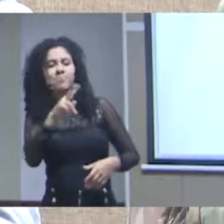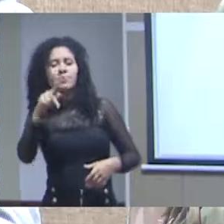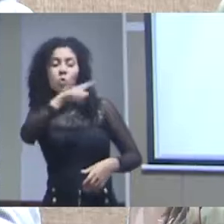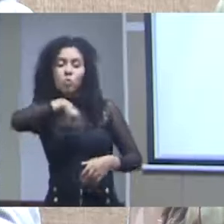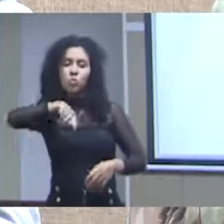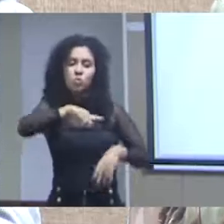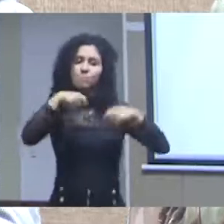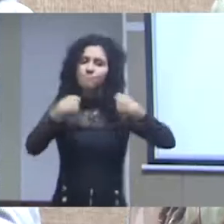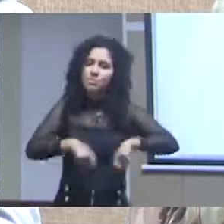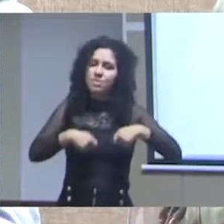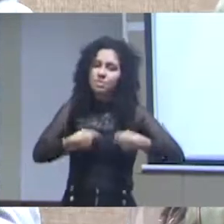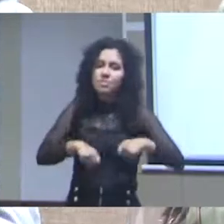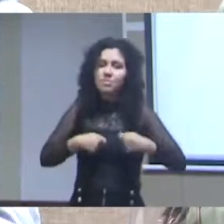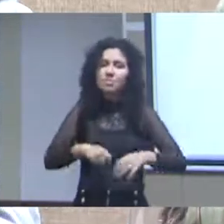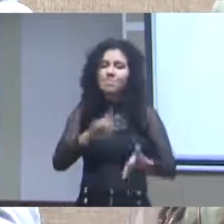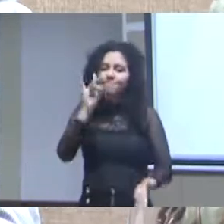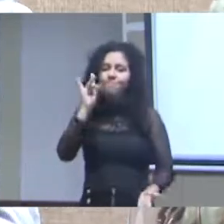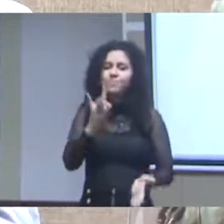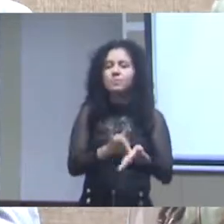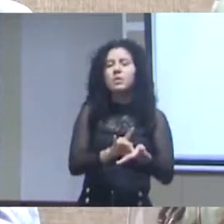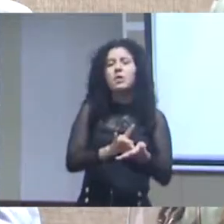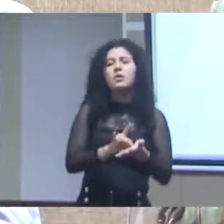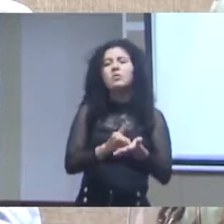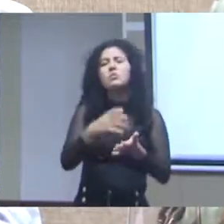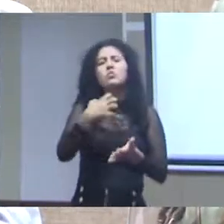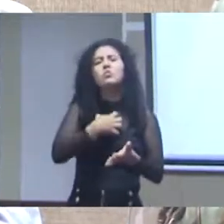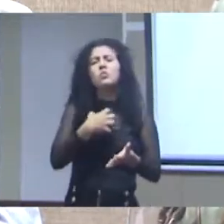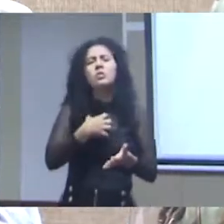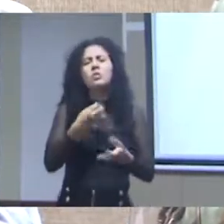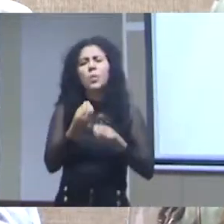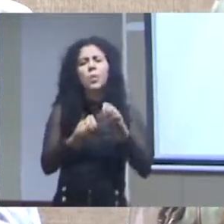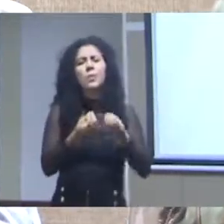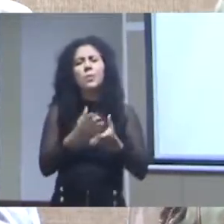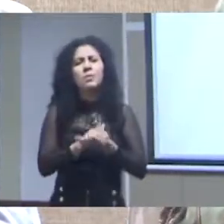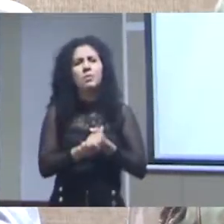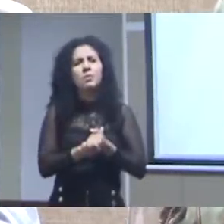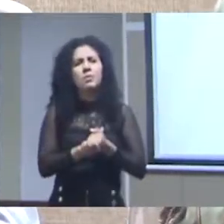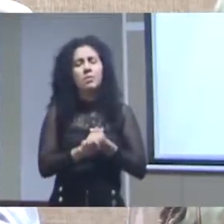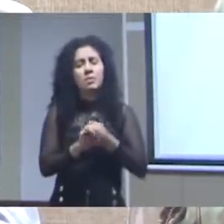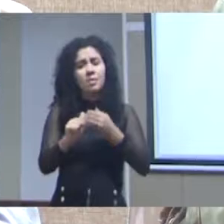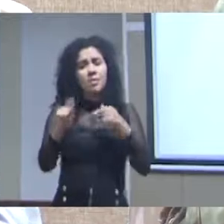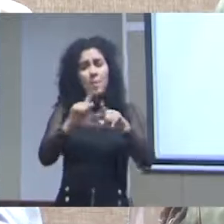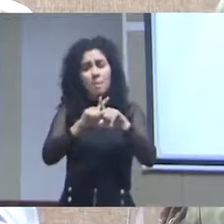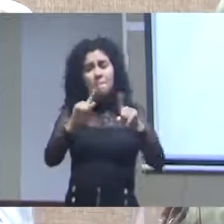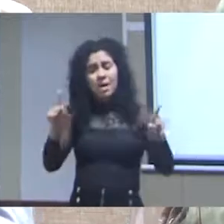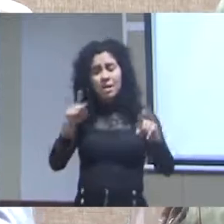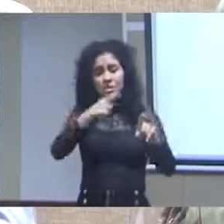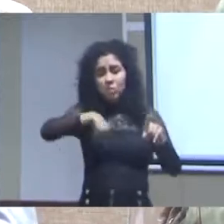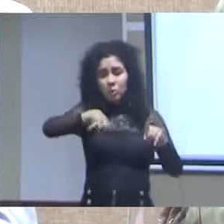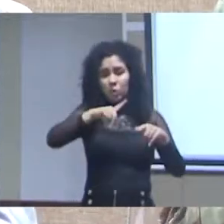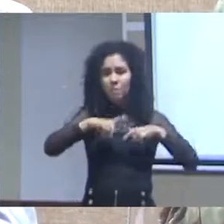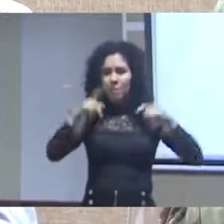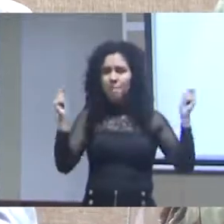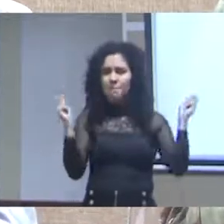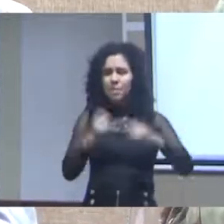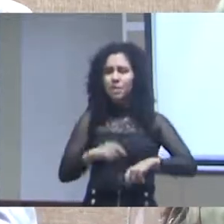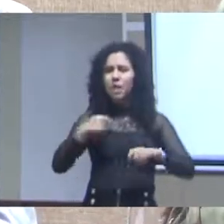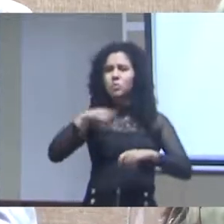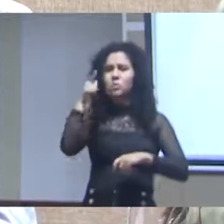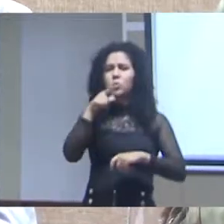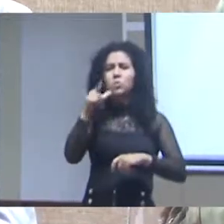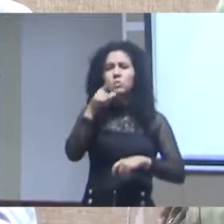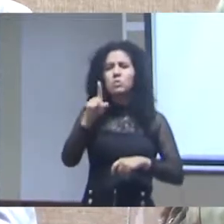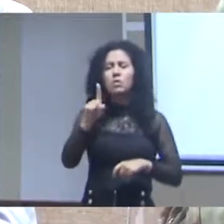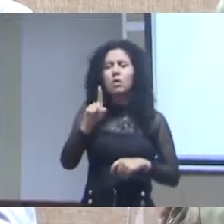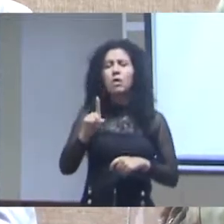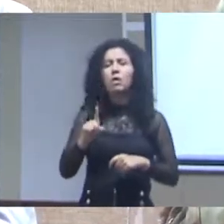precisamos de uma ferramenta mas a nossa capacidade de assimilar e manter